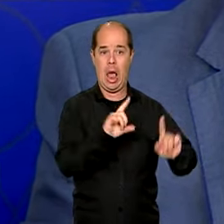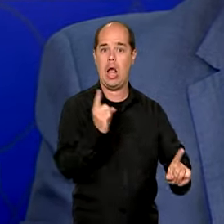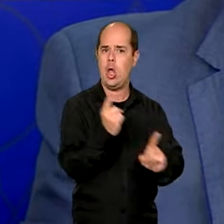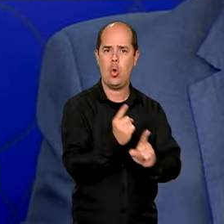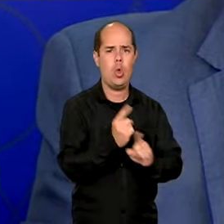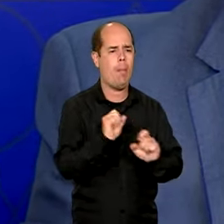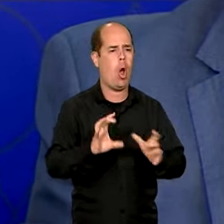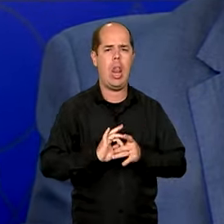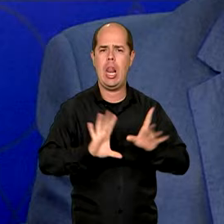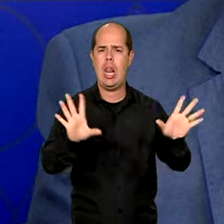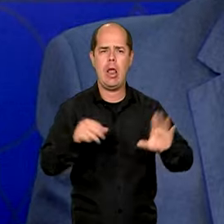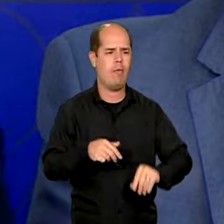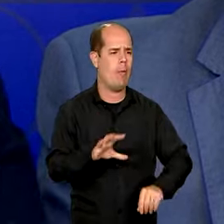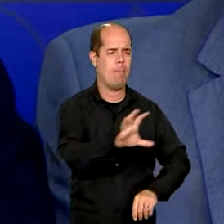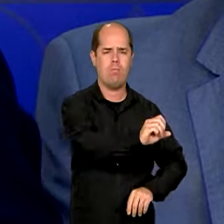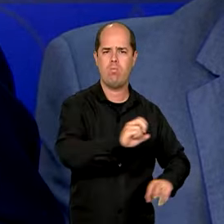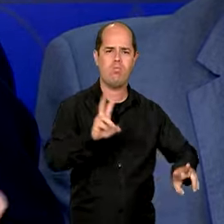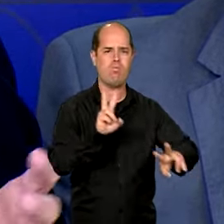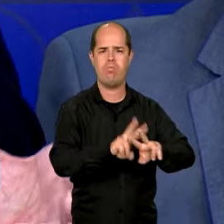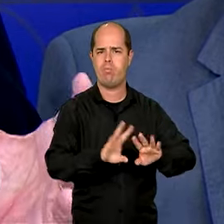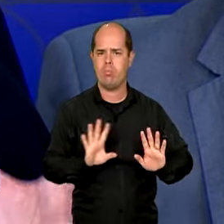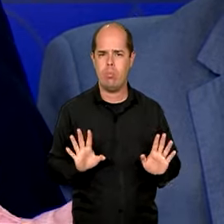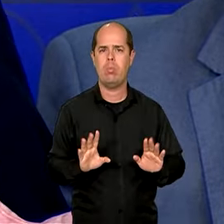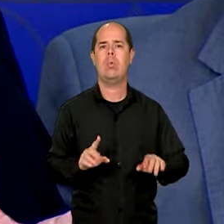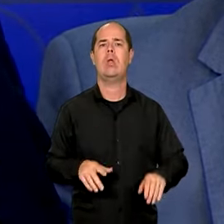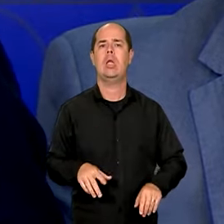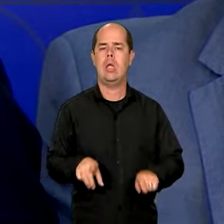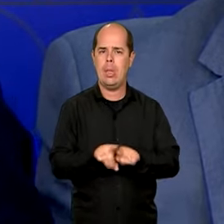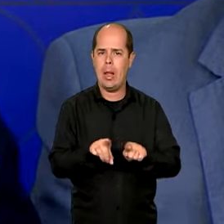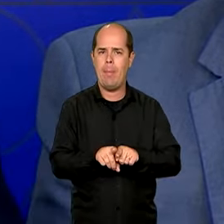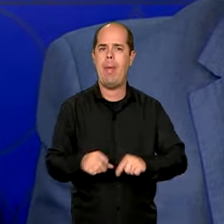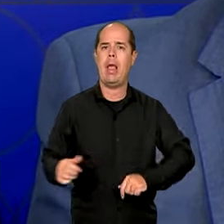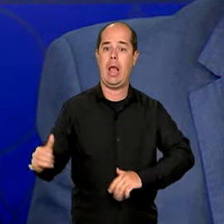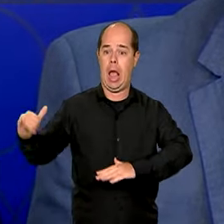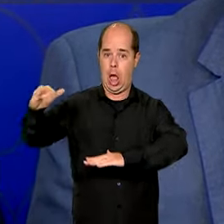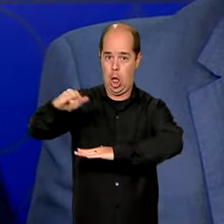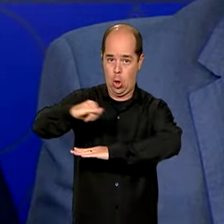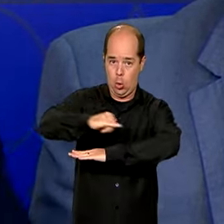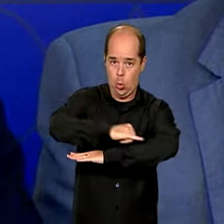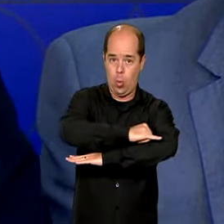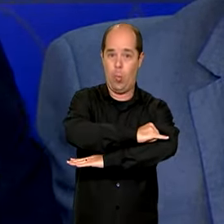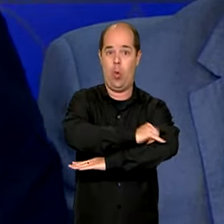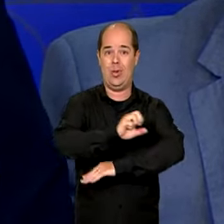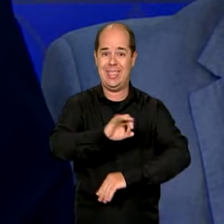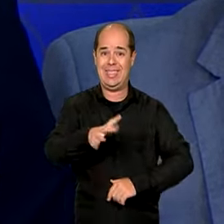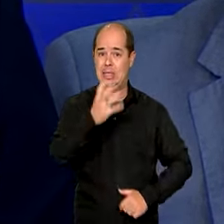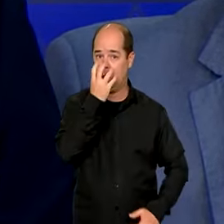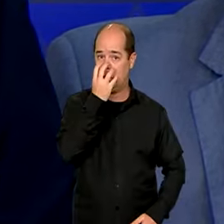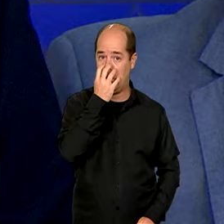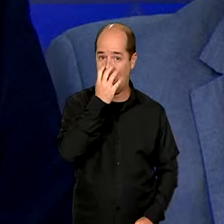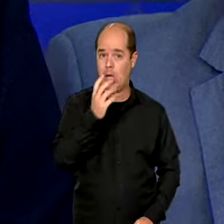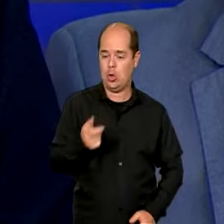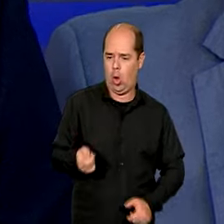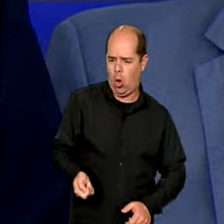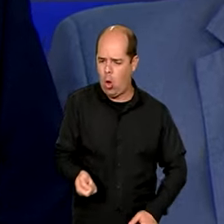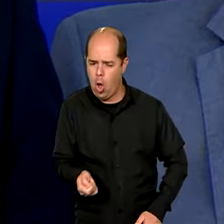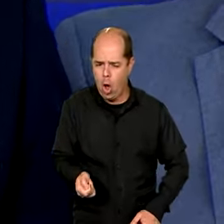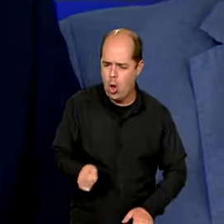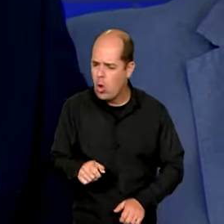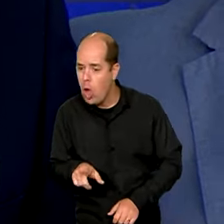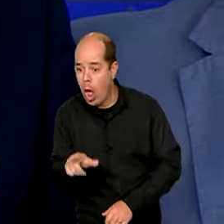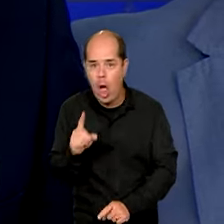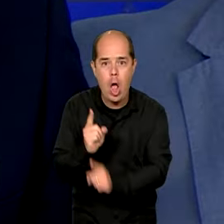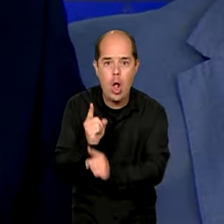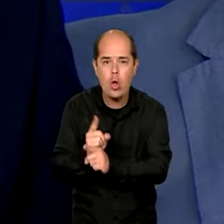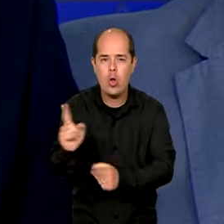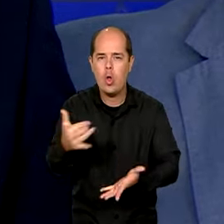tudo. No aeroporto, é a coisa. Um cão farejador detectava que havia um problema qualquer dentro de uma bagagem, ele